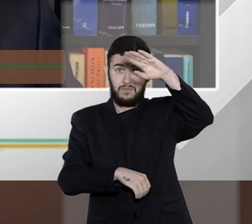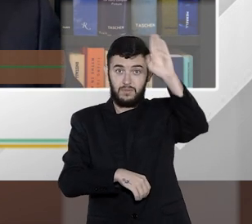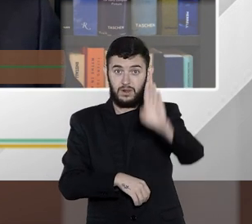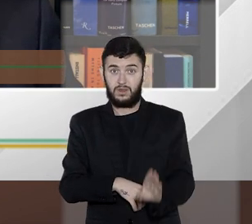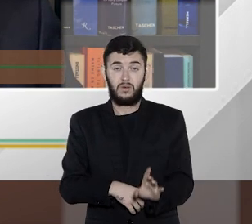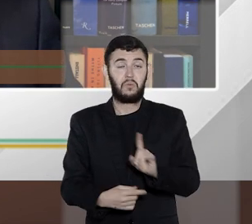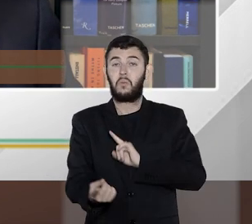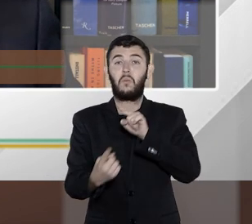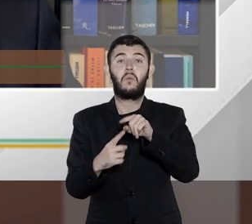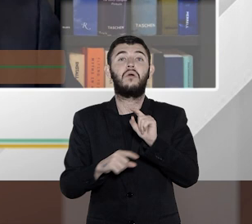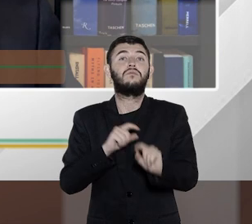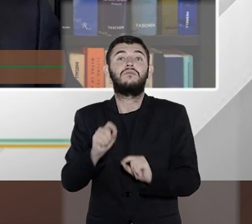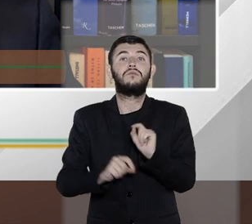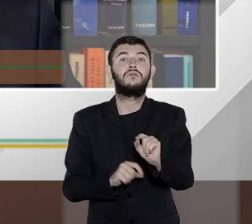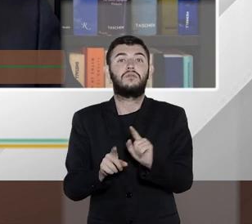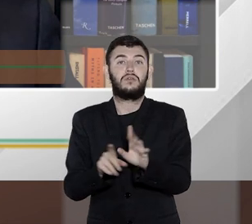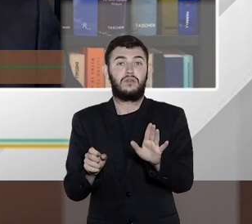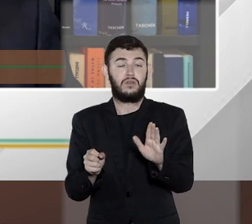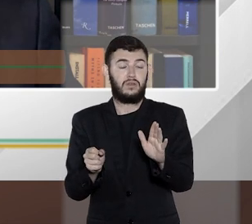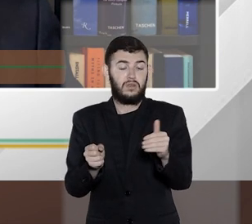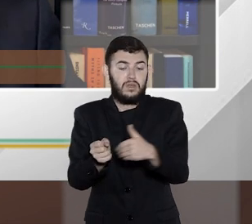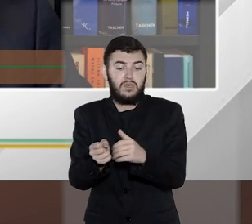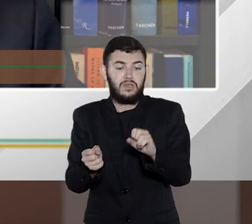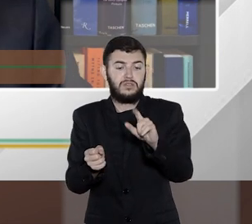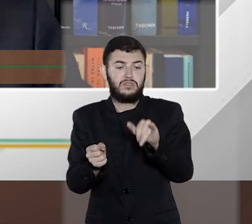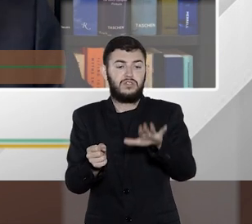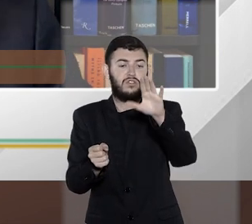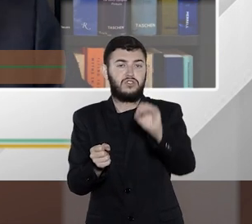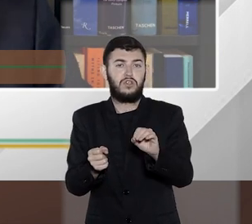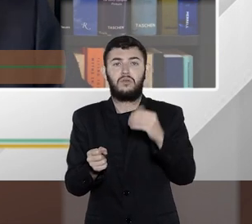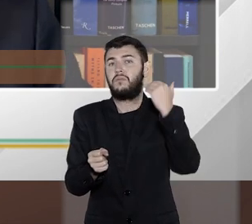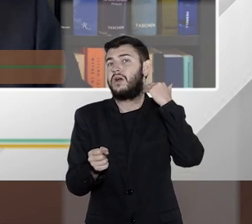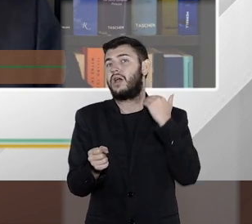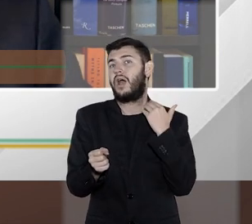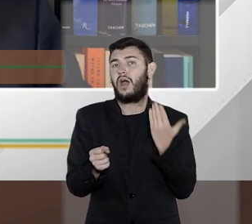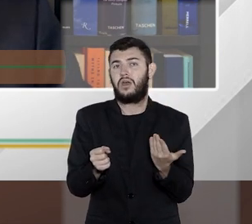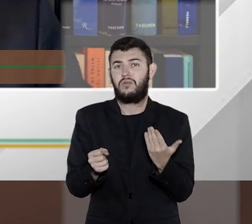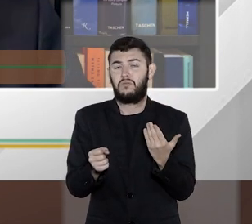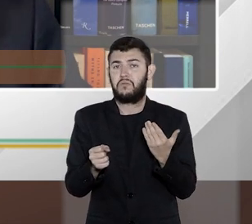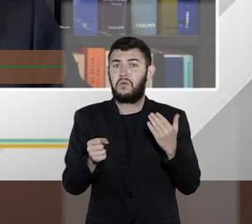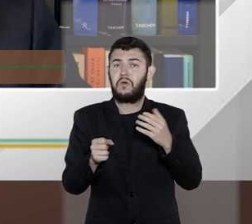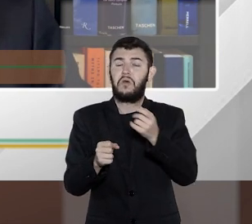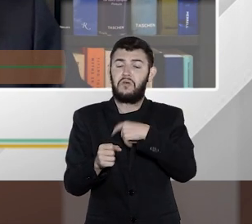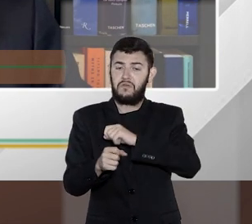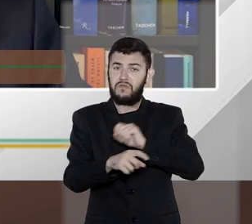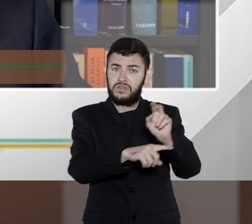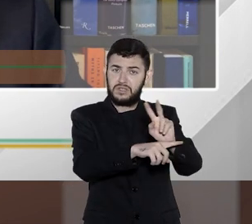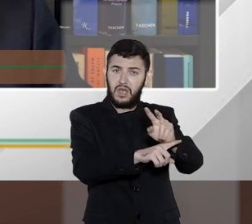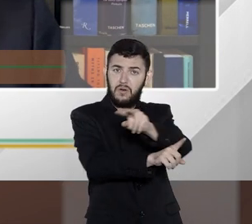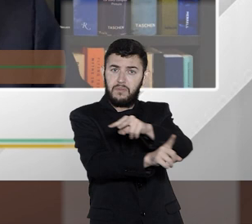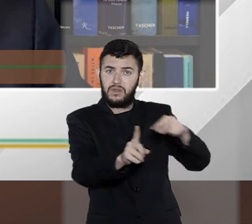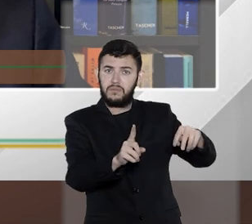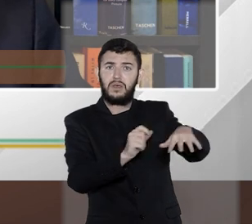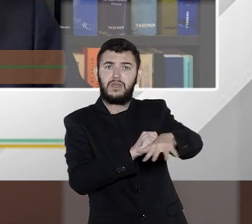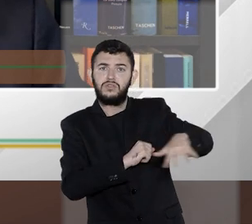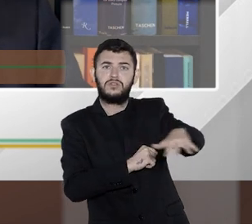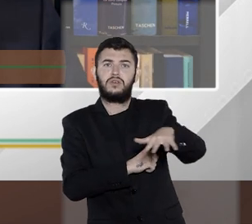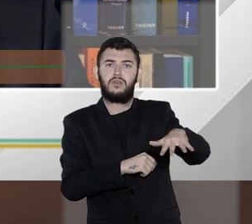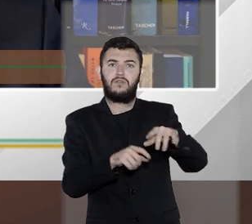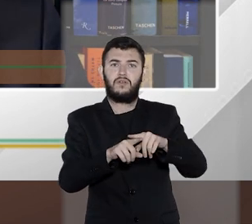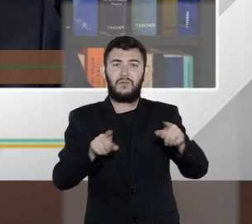apenas de sigilo bancário apenas sobre a perspectiva fiscal mas não sobre a perspectiva penal